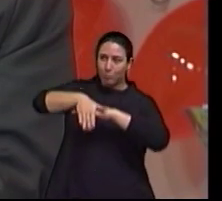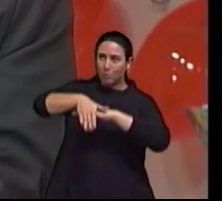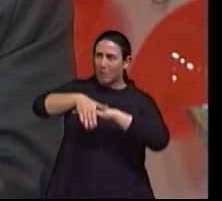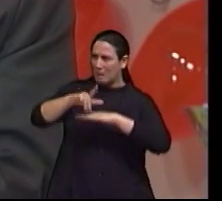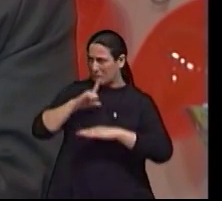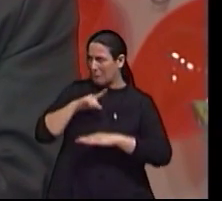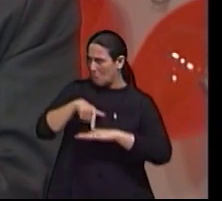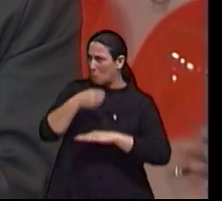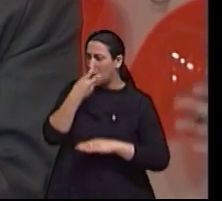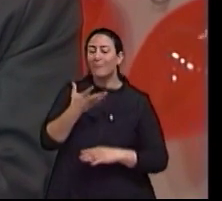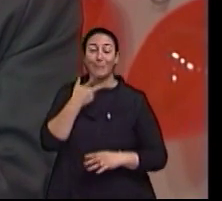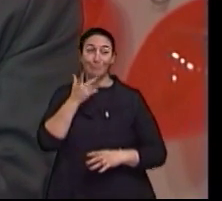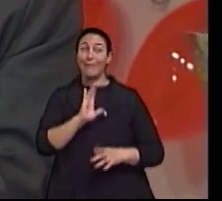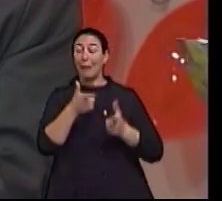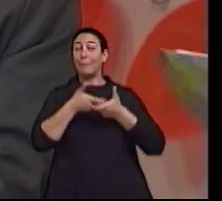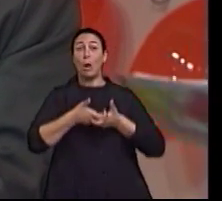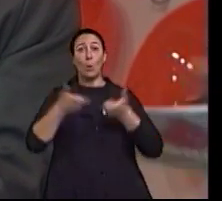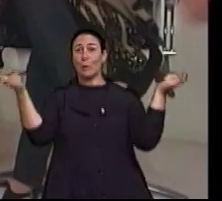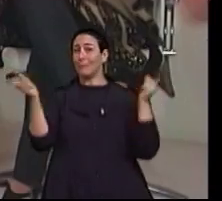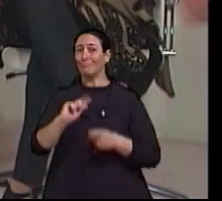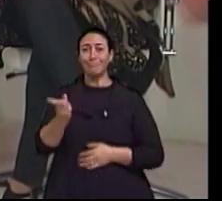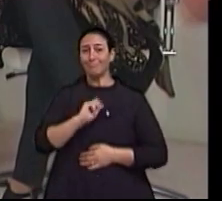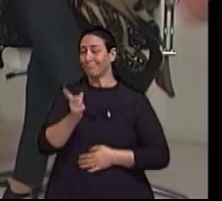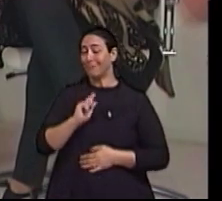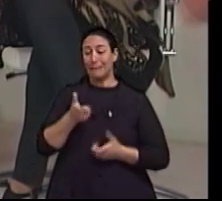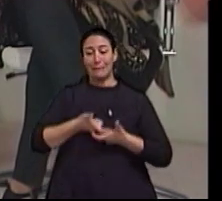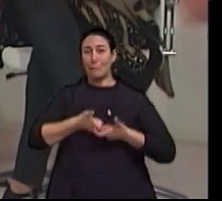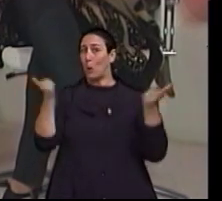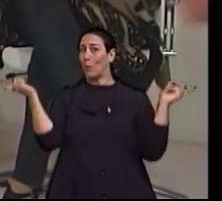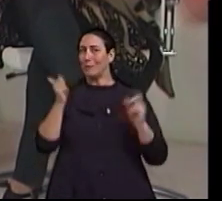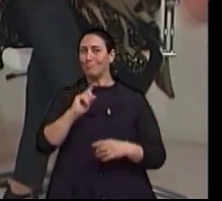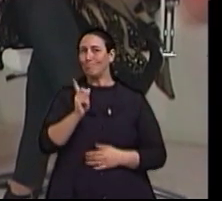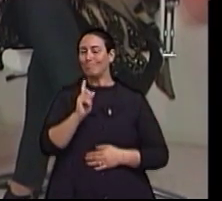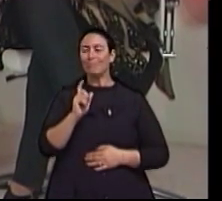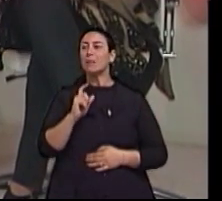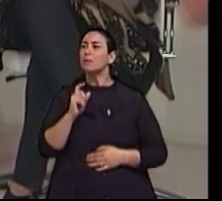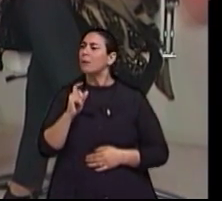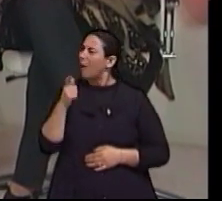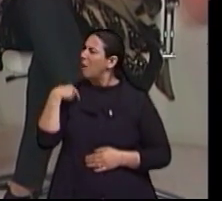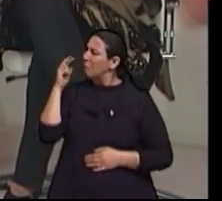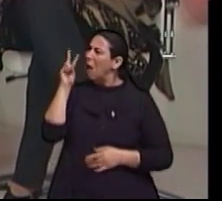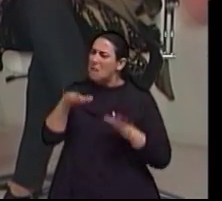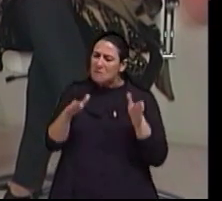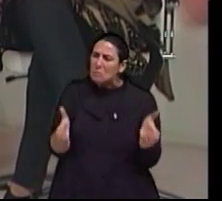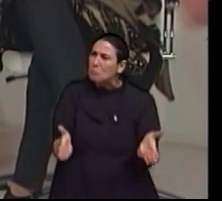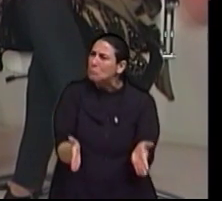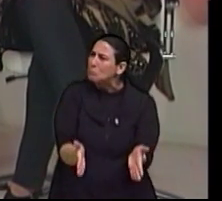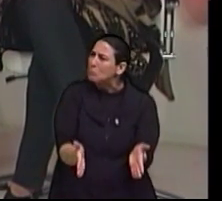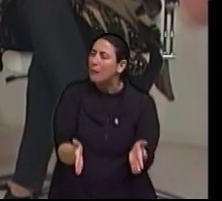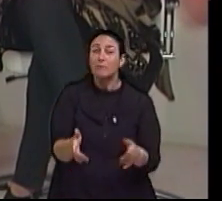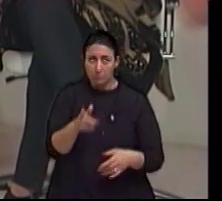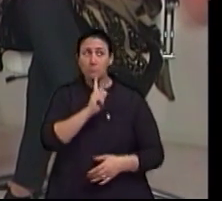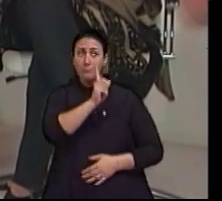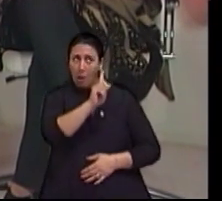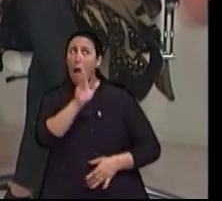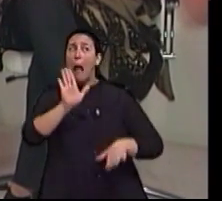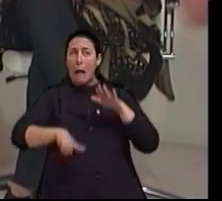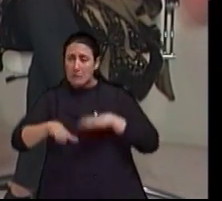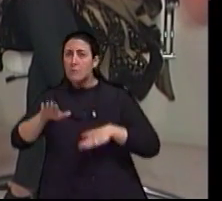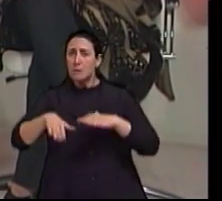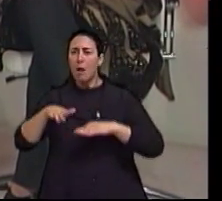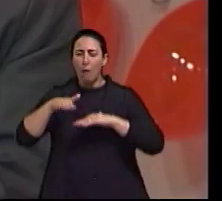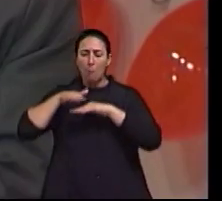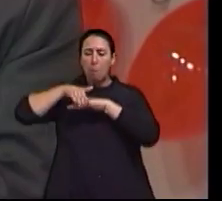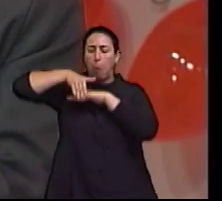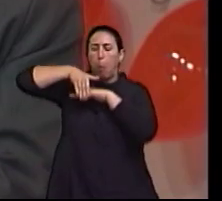não são adequados na sua grande maioria. E olha que só me chamou a atenção, porque eu achei muito estreito, muito... Muitos deles são armadilhas, na verdade,